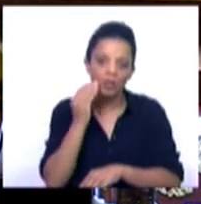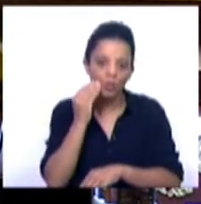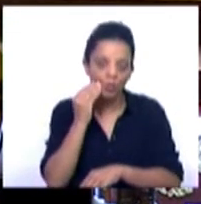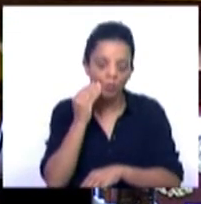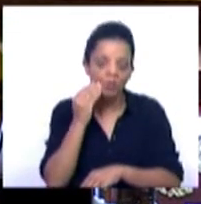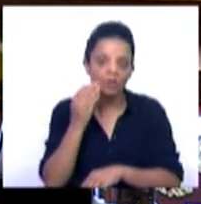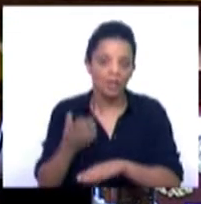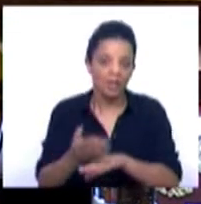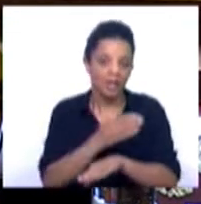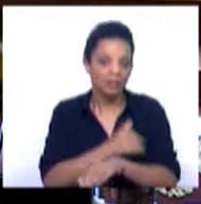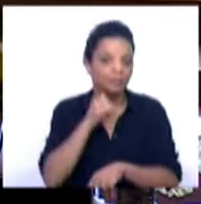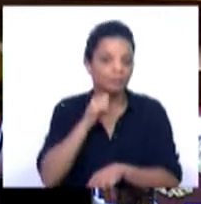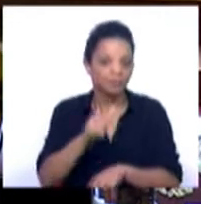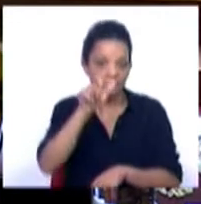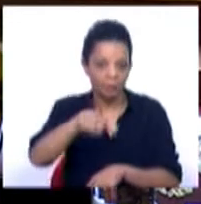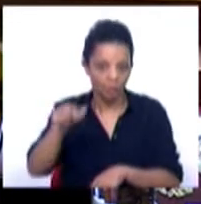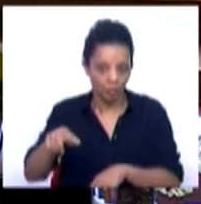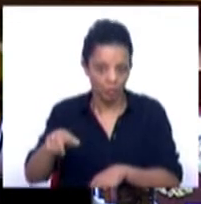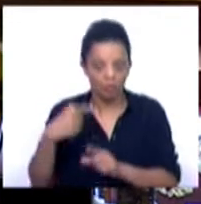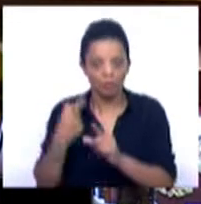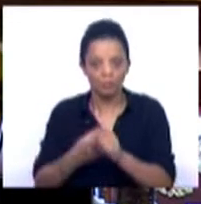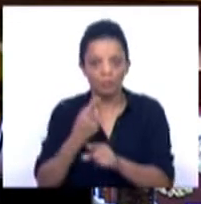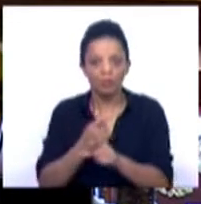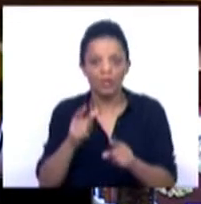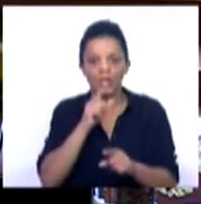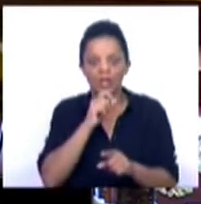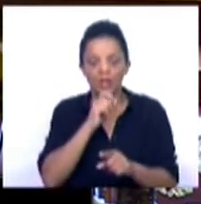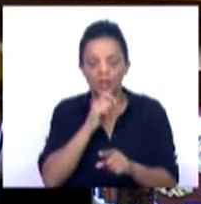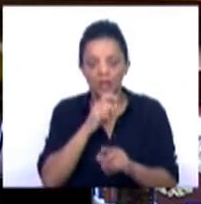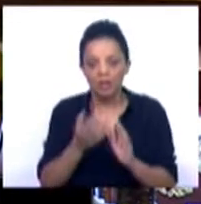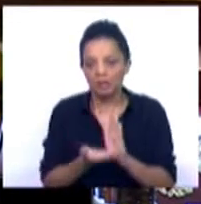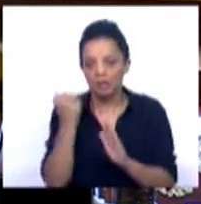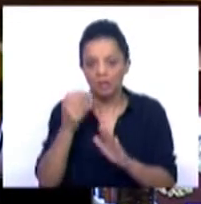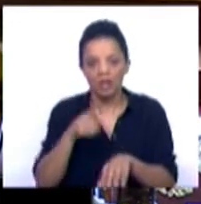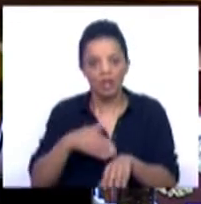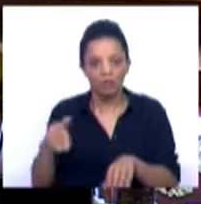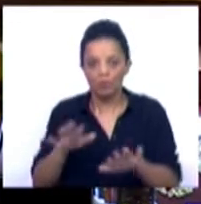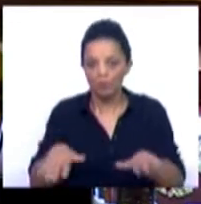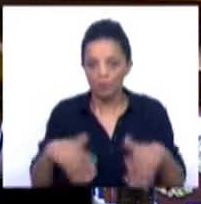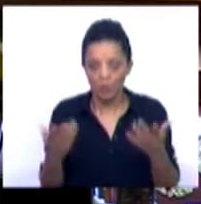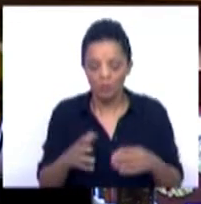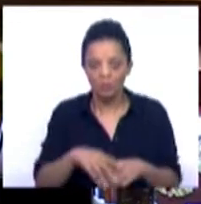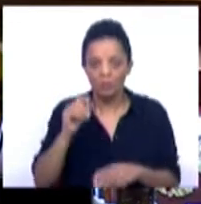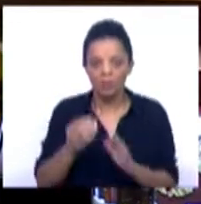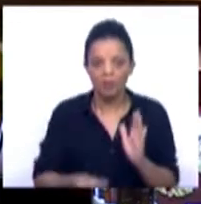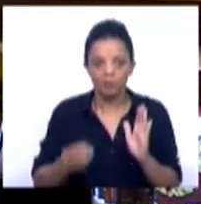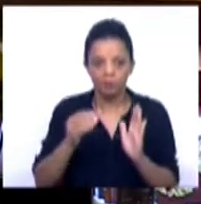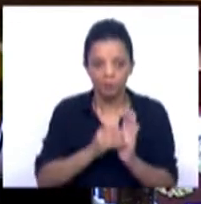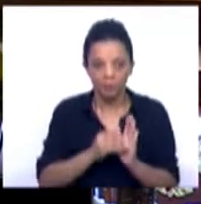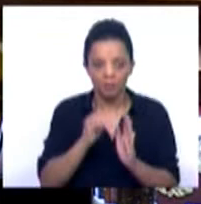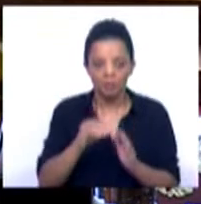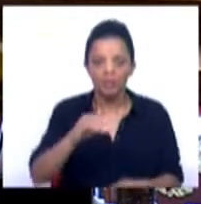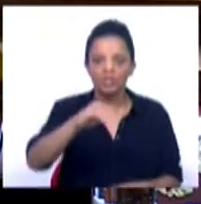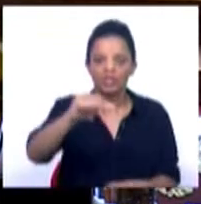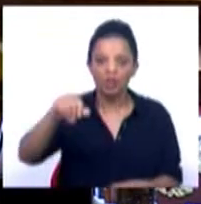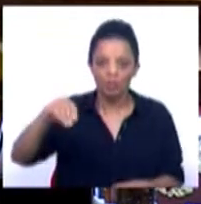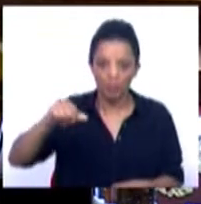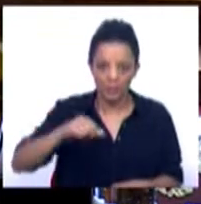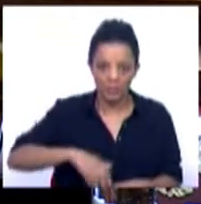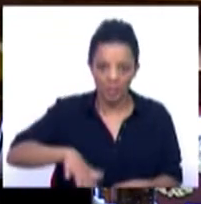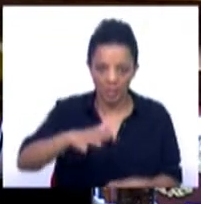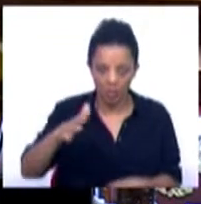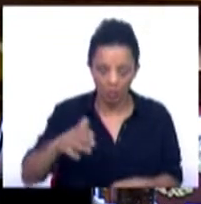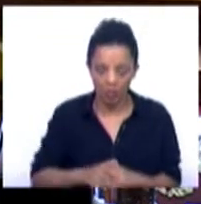utilizadores, que nos termos da lei pode ser retirado a qualquer momento. Também não incluem os dados da geolocalização